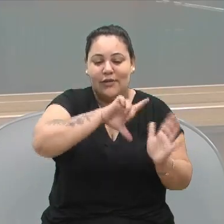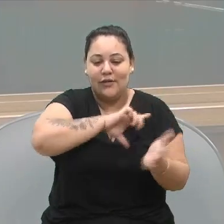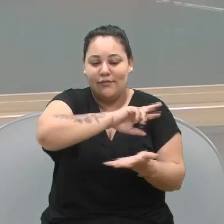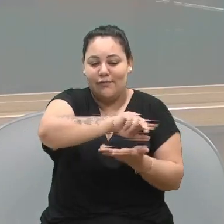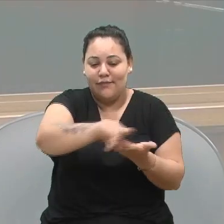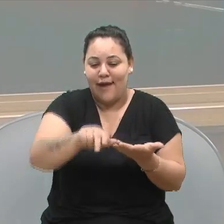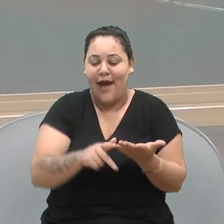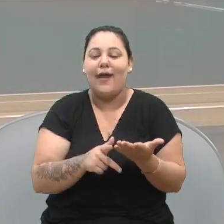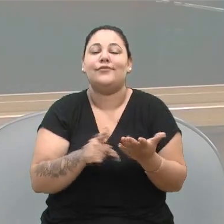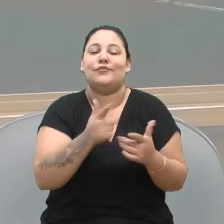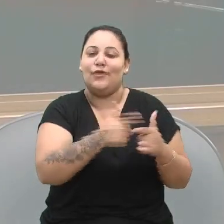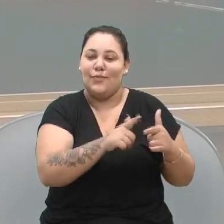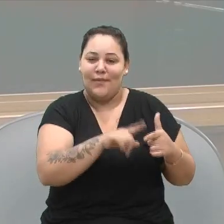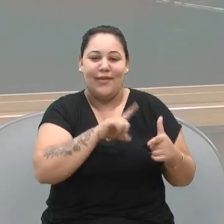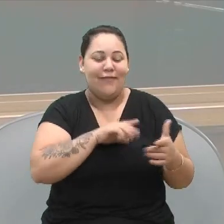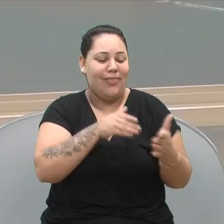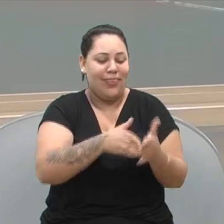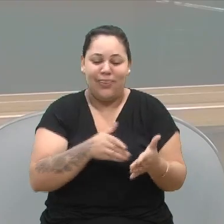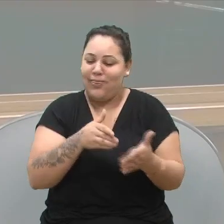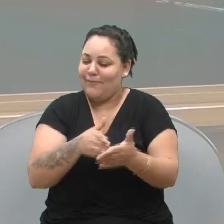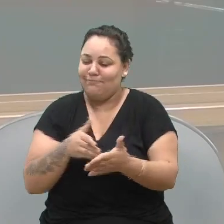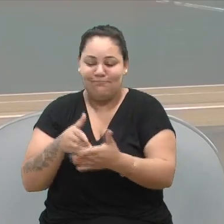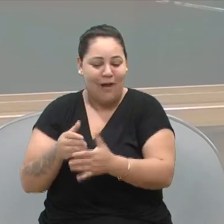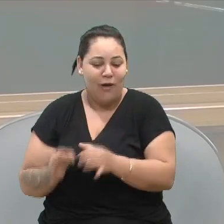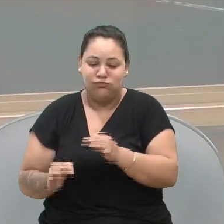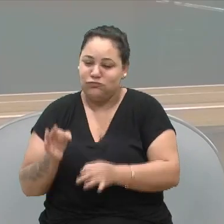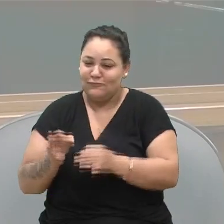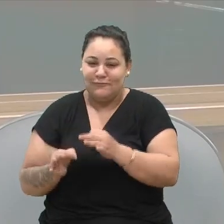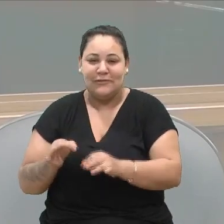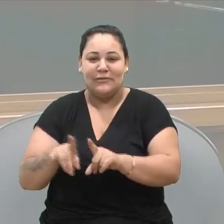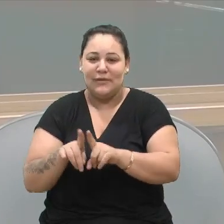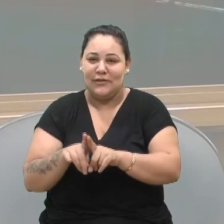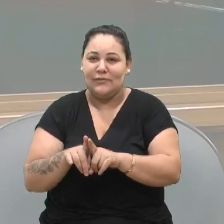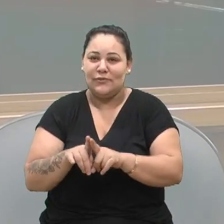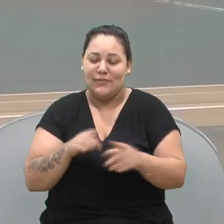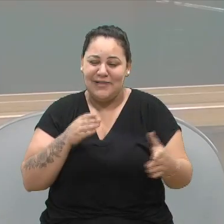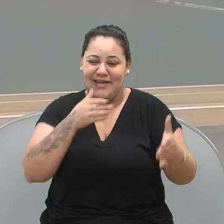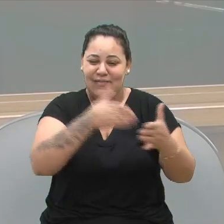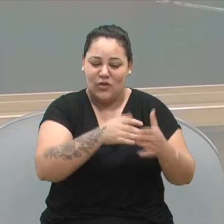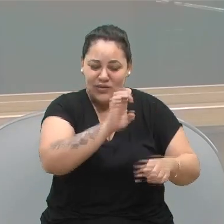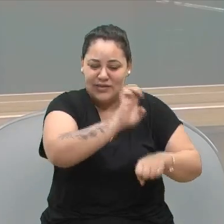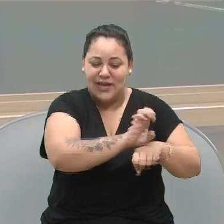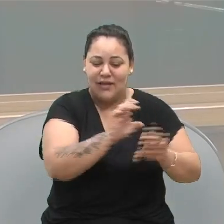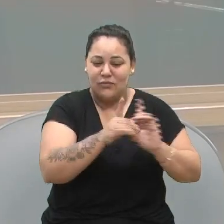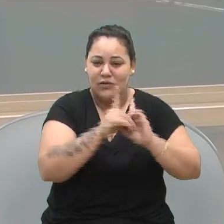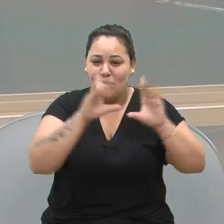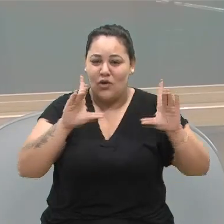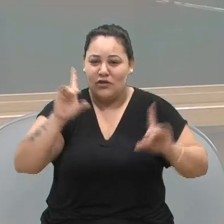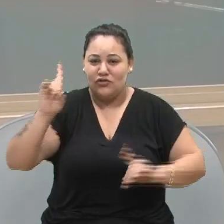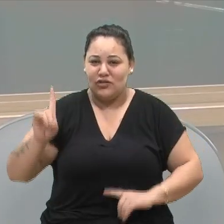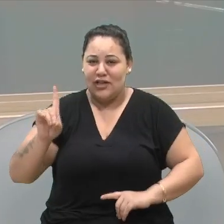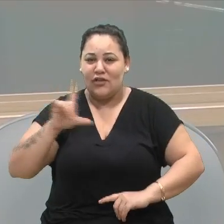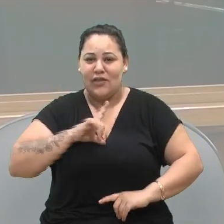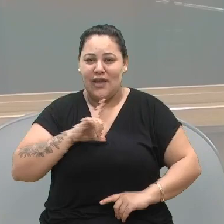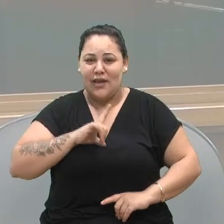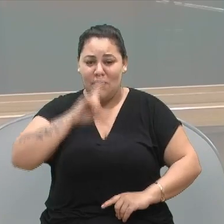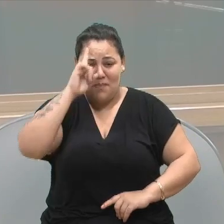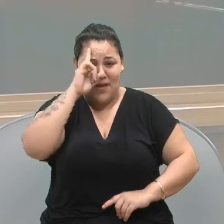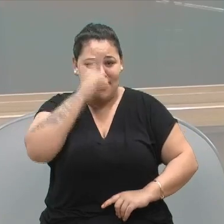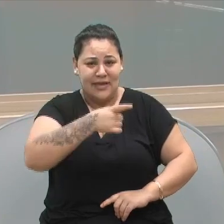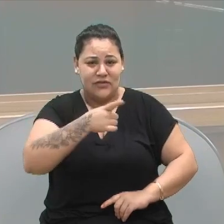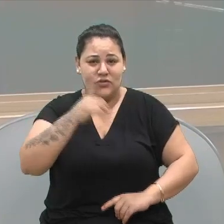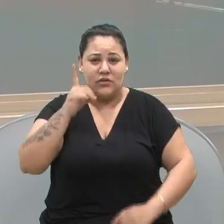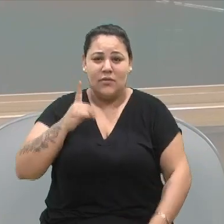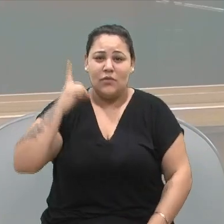obstrução da justiça, de impedimento do Estado Democrático de Direito, que tem como mandante um deputado